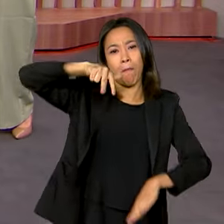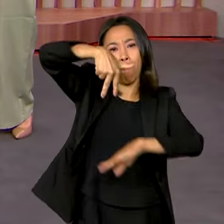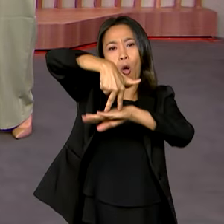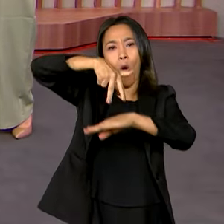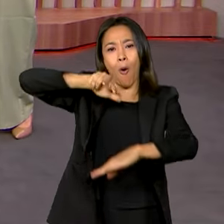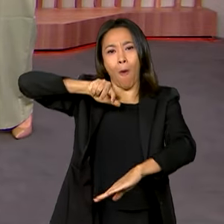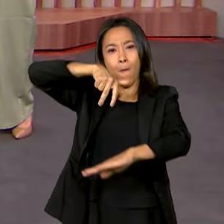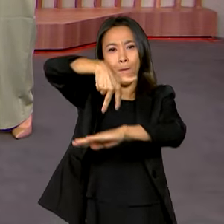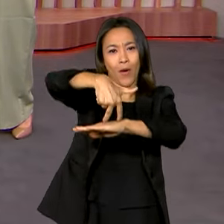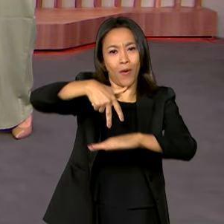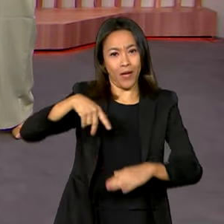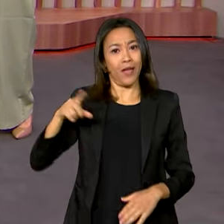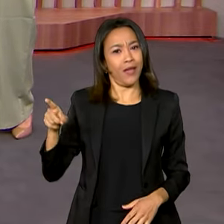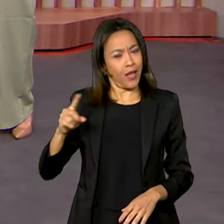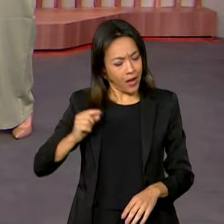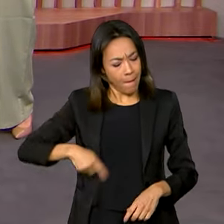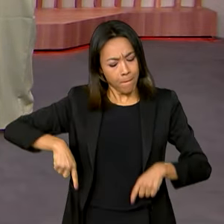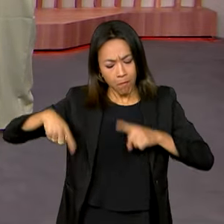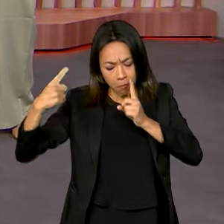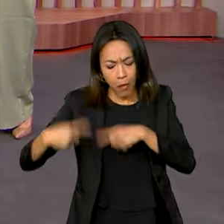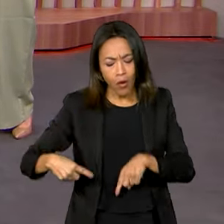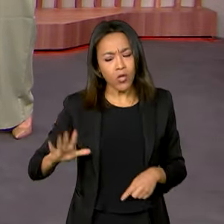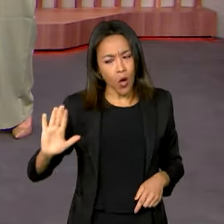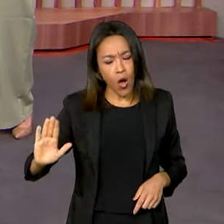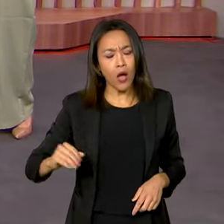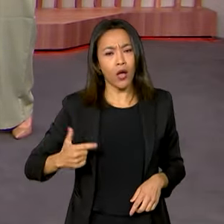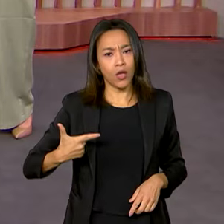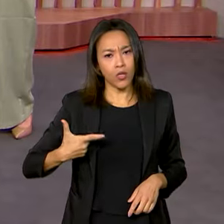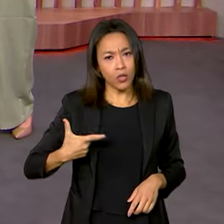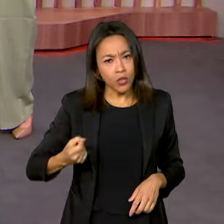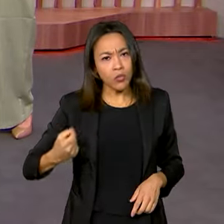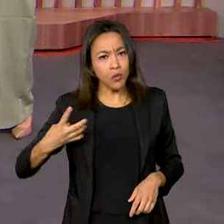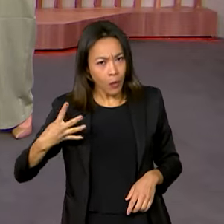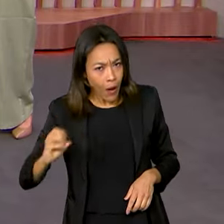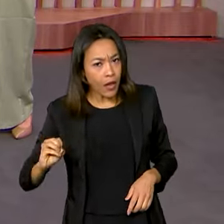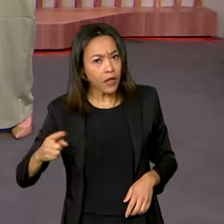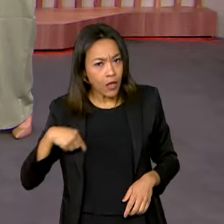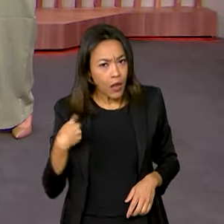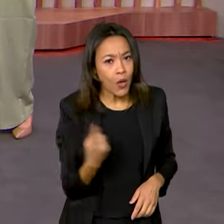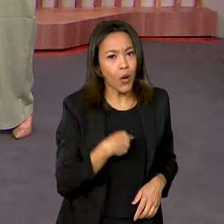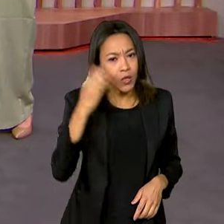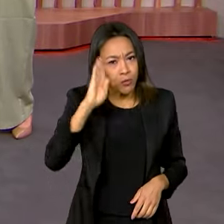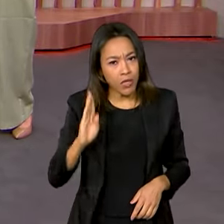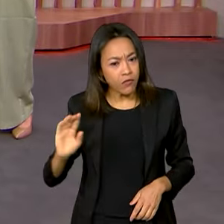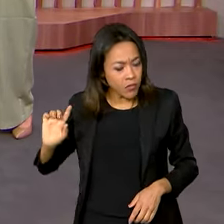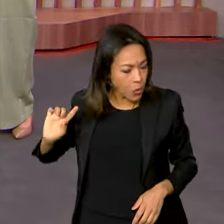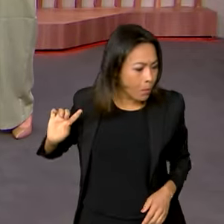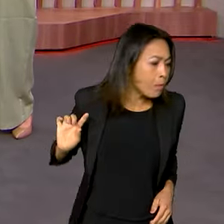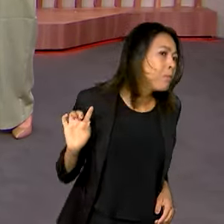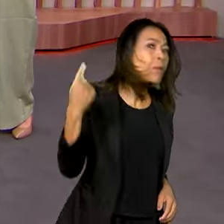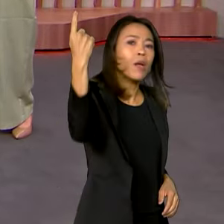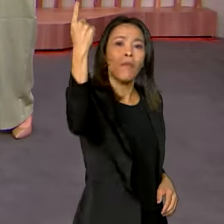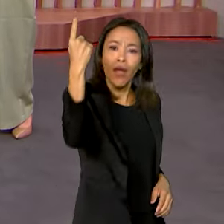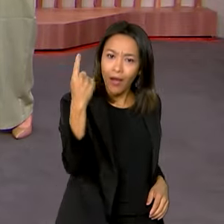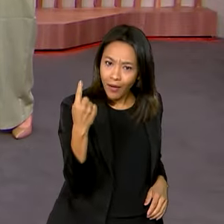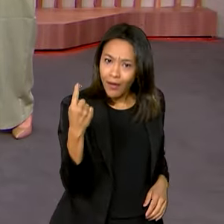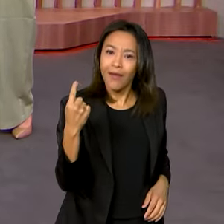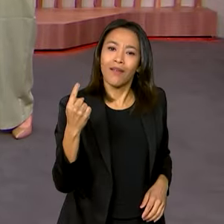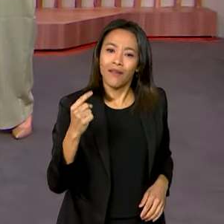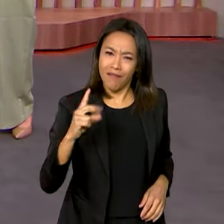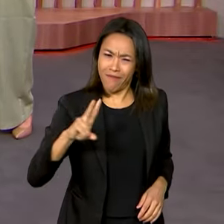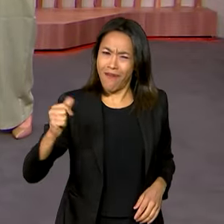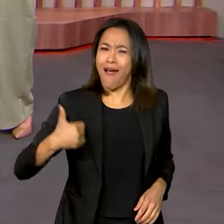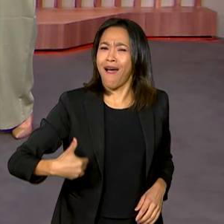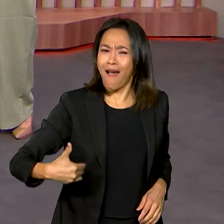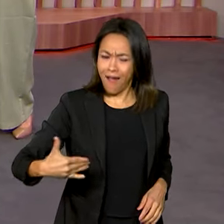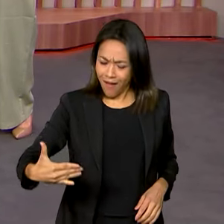aposta e disse que até 2040 nós seremos primeiro nesse ranking. Ele acredita que haverá